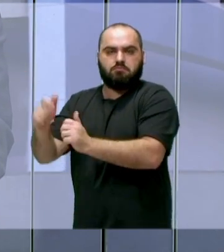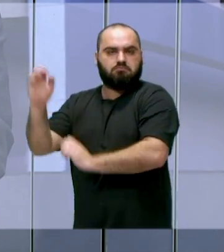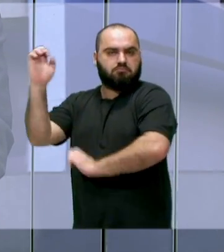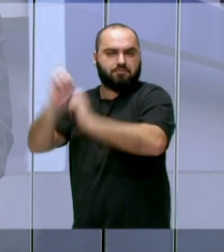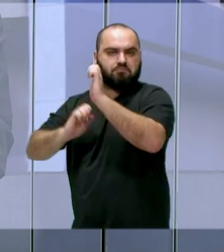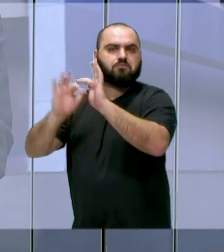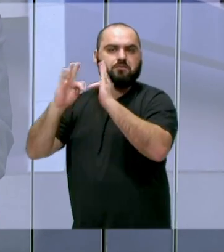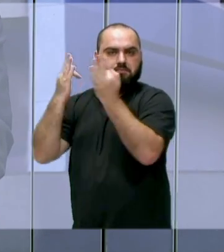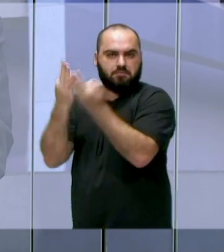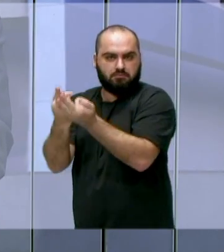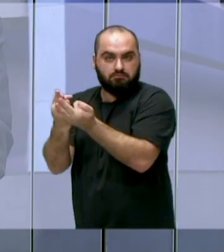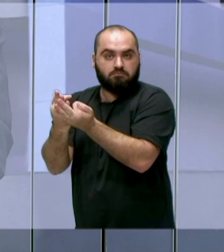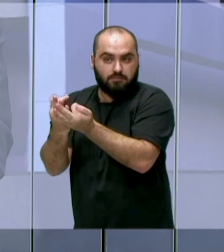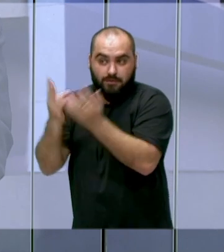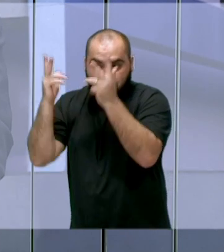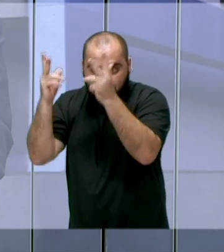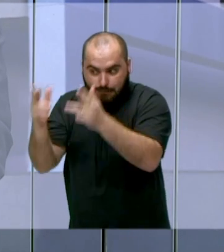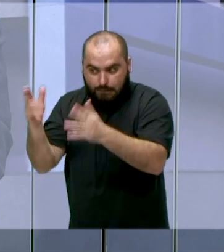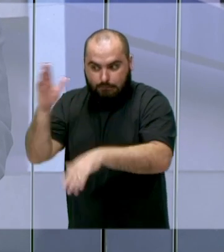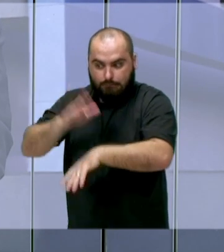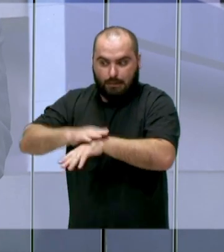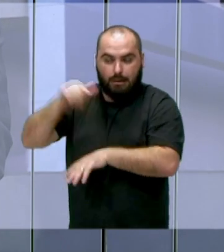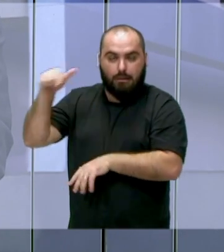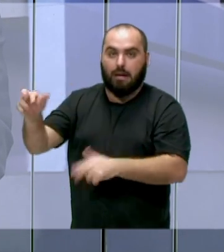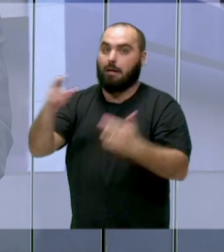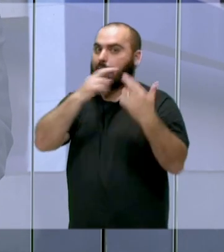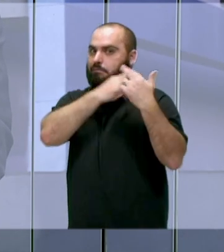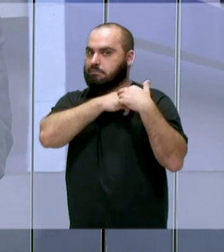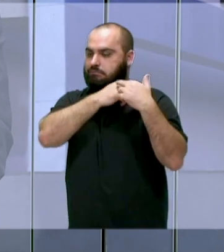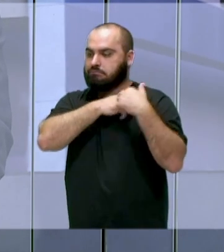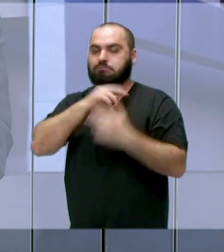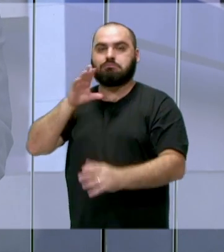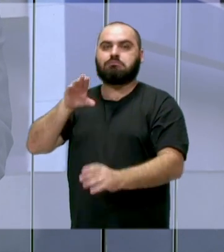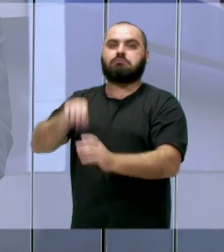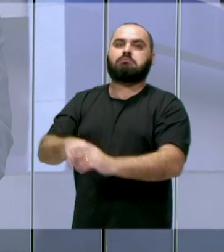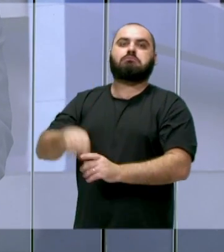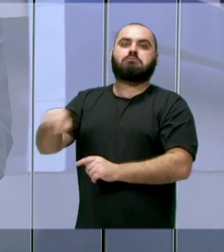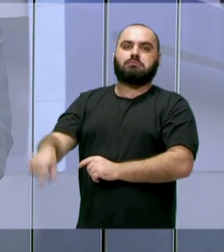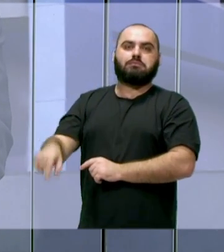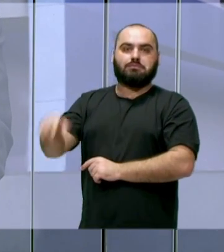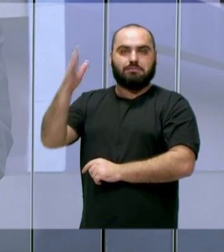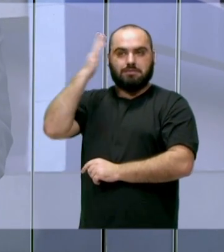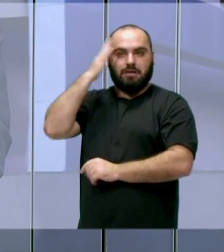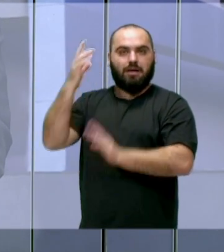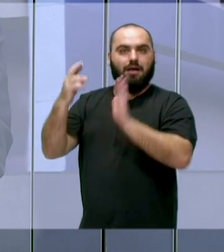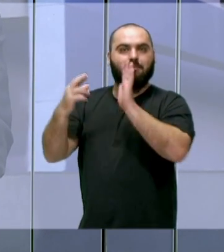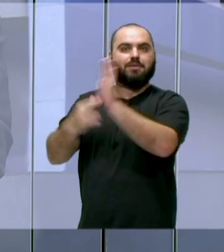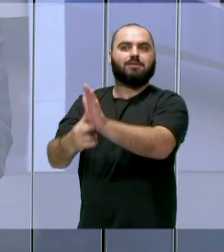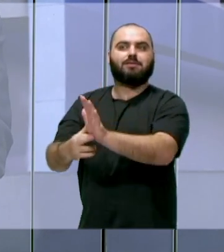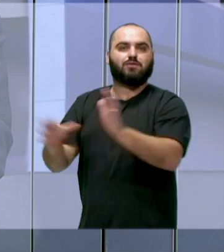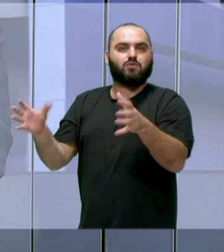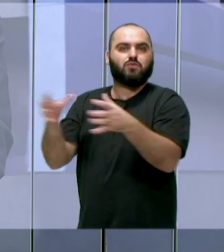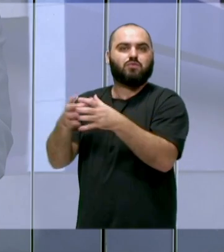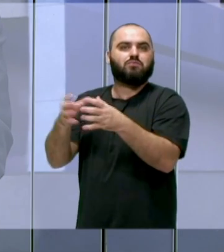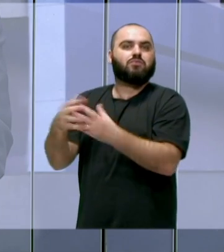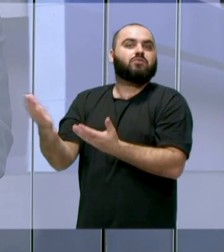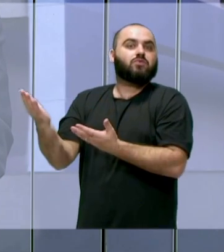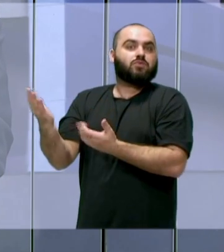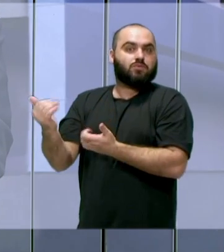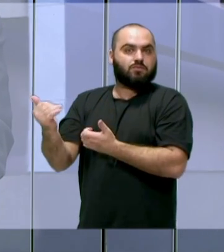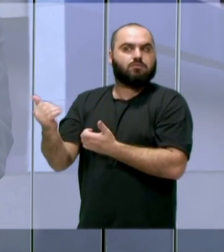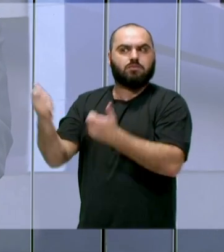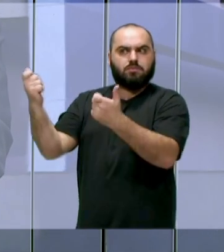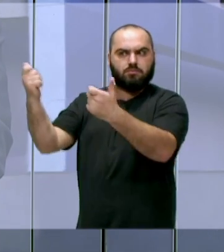agora com mais essa responsabilidade aqui na Câmara, né, de representar a nossa juventude, de dizer que é